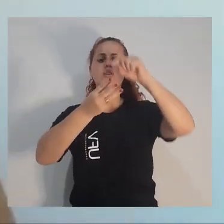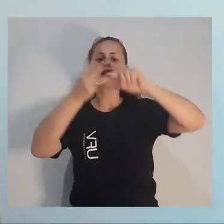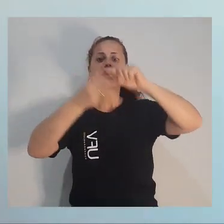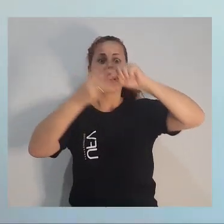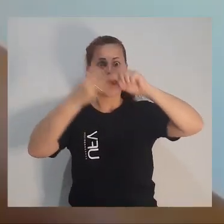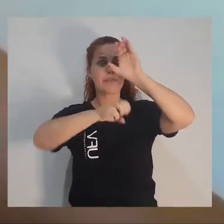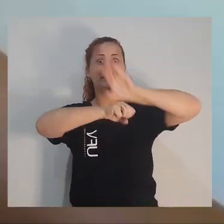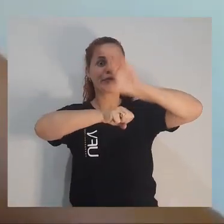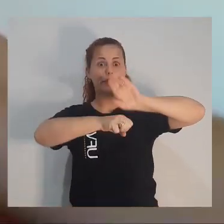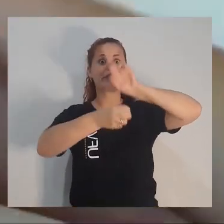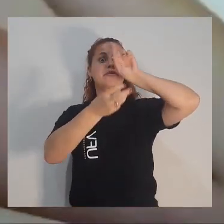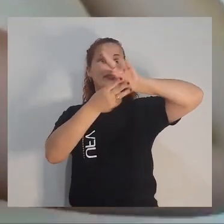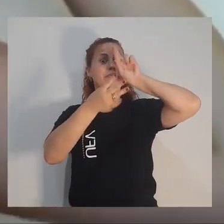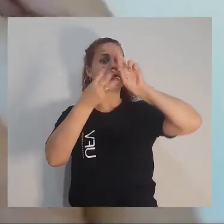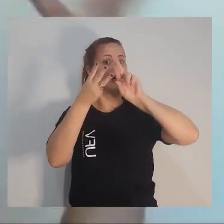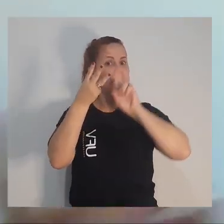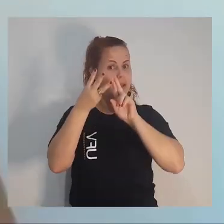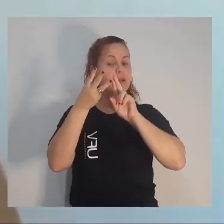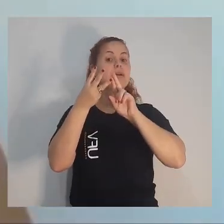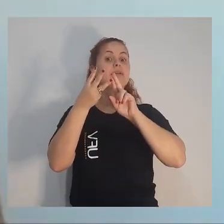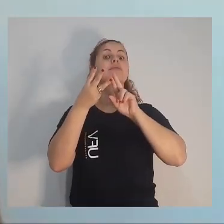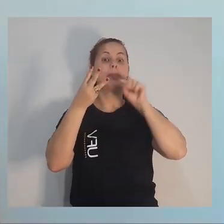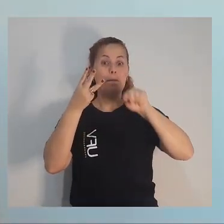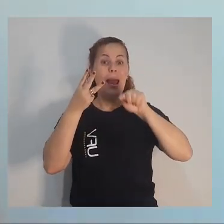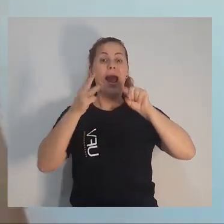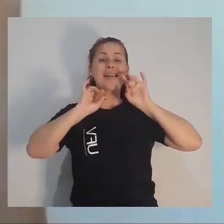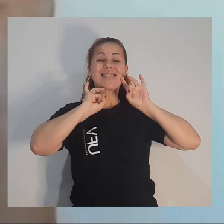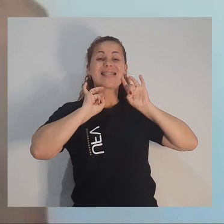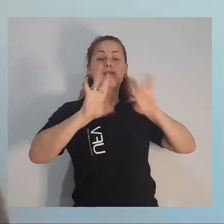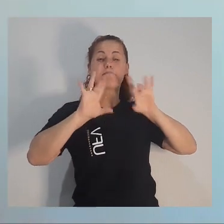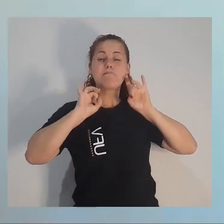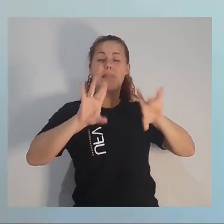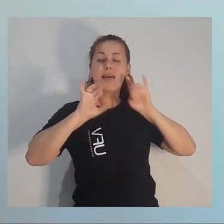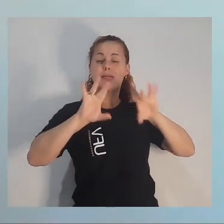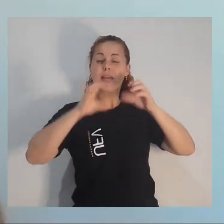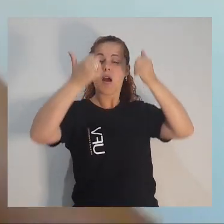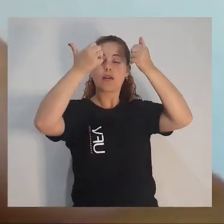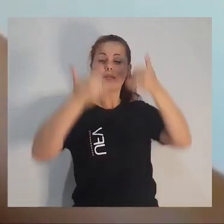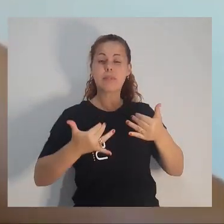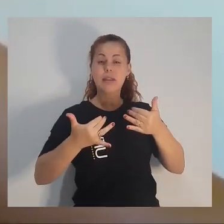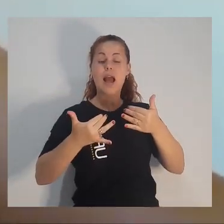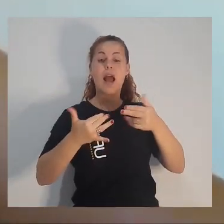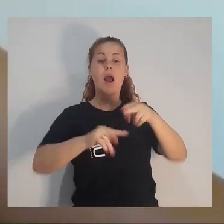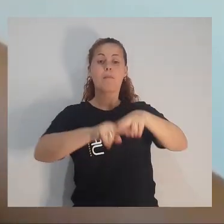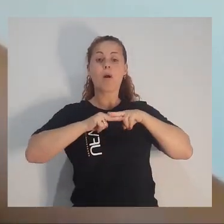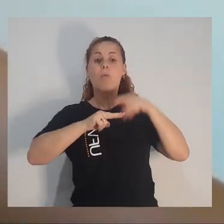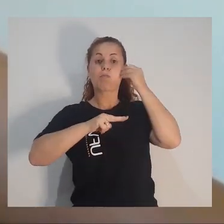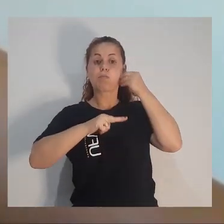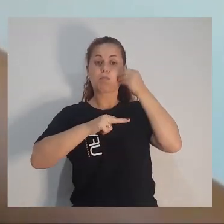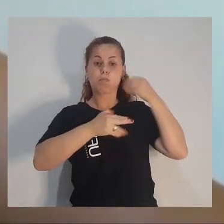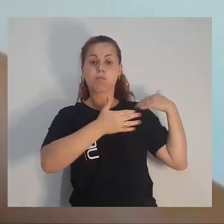Tecnopark. Mas eu vou abrir um parênteses mega especial por causa da minha experiência no movimento Empresa Júnior.